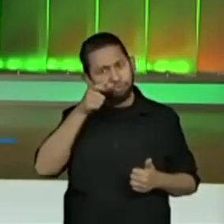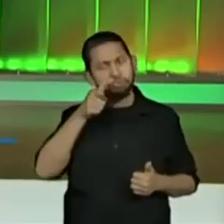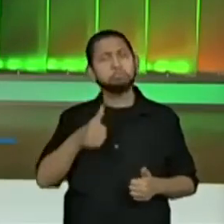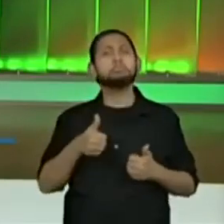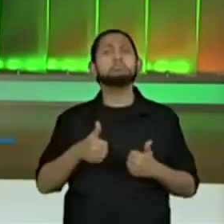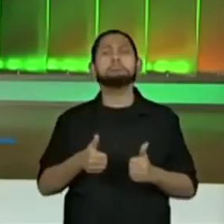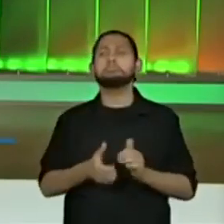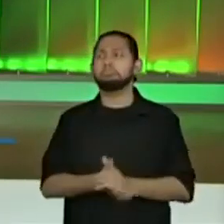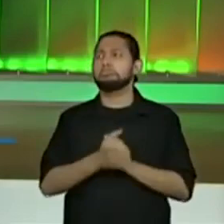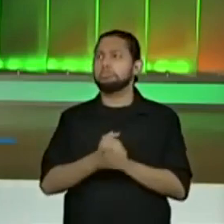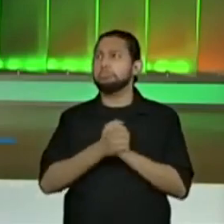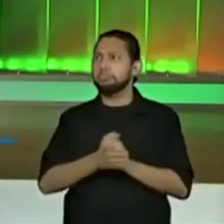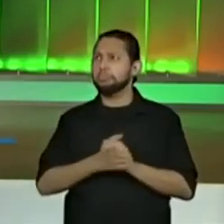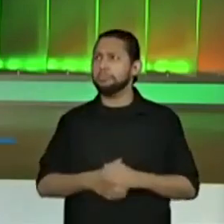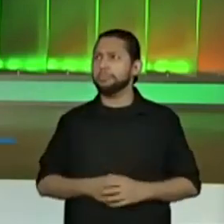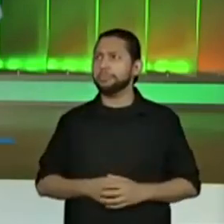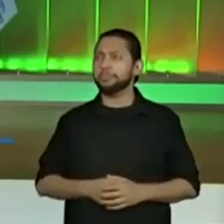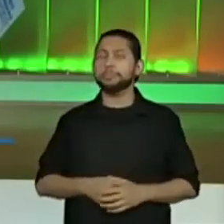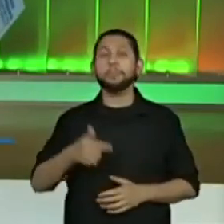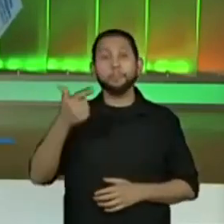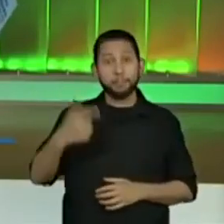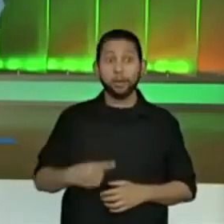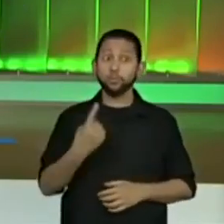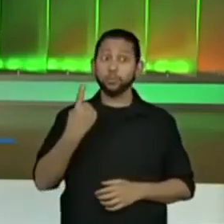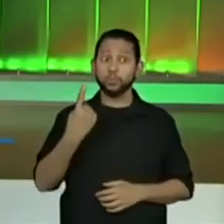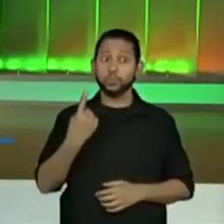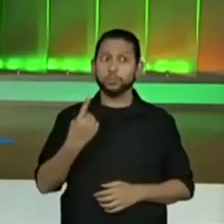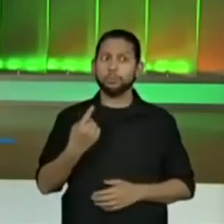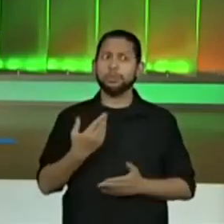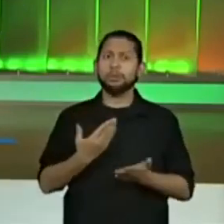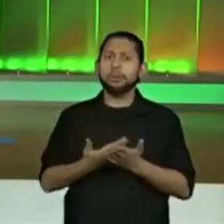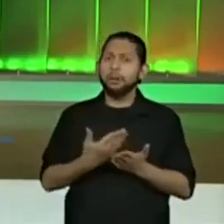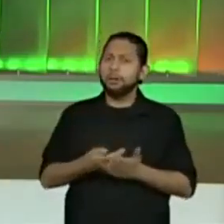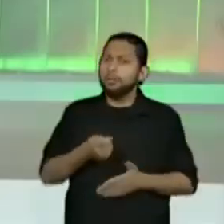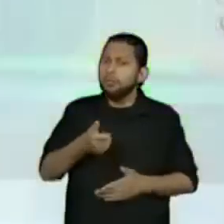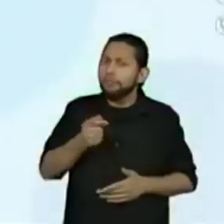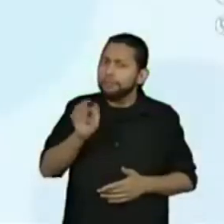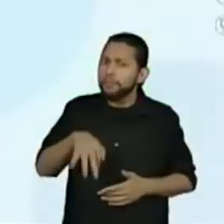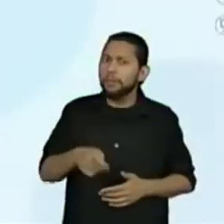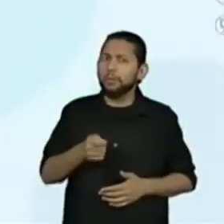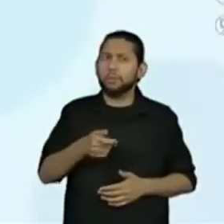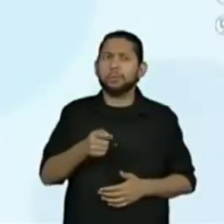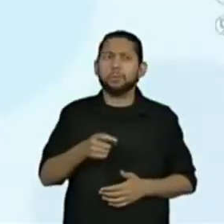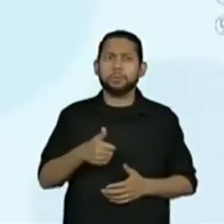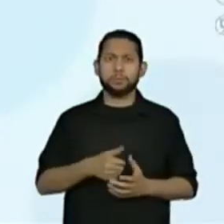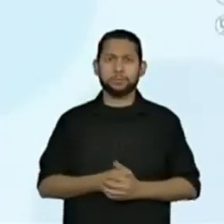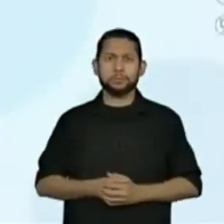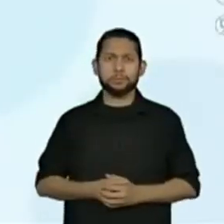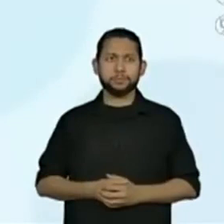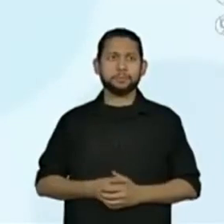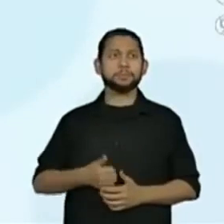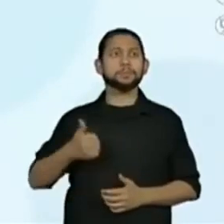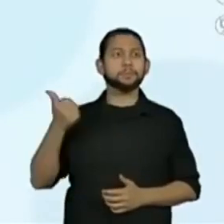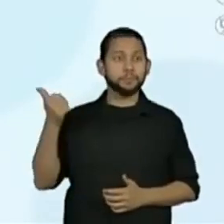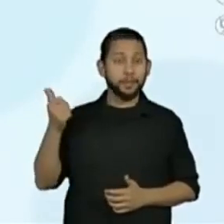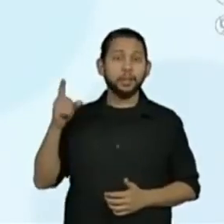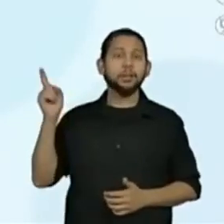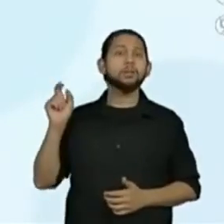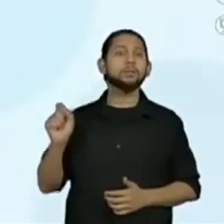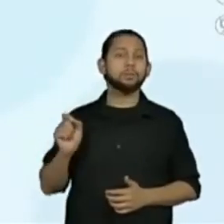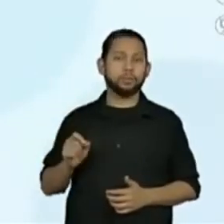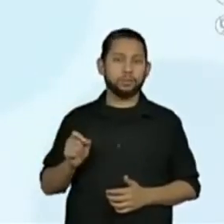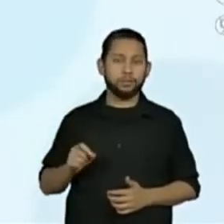Então, vamos para mais uma aí, que a aula já está chegando ao final. Passa muito rápido. Esse é o trecho